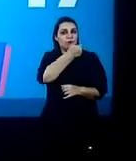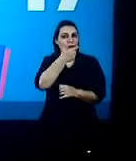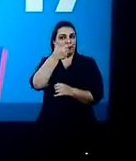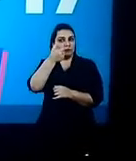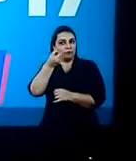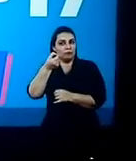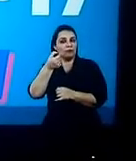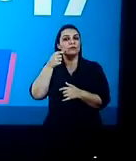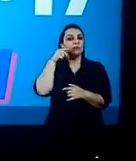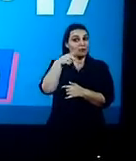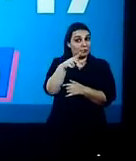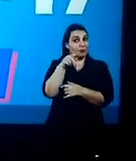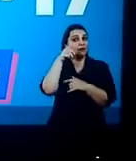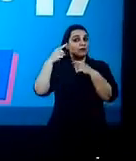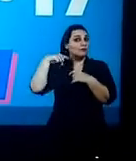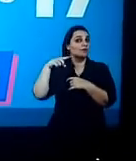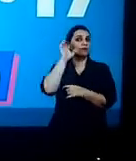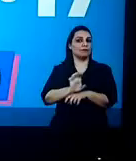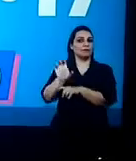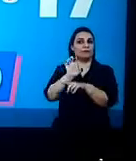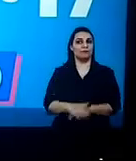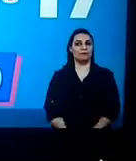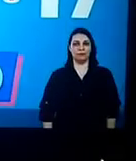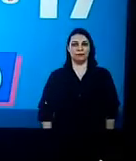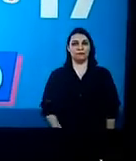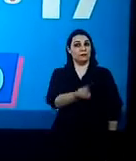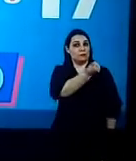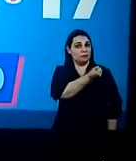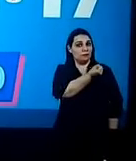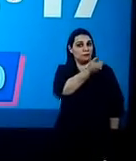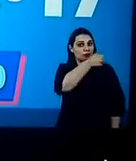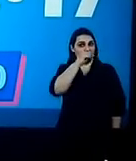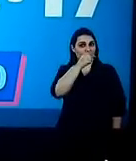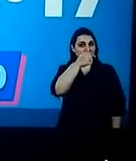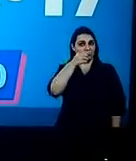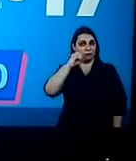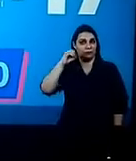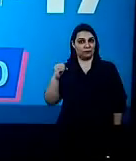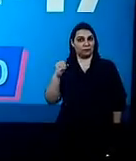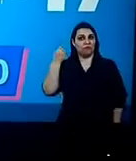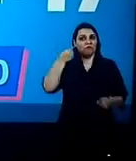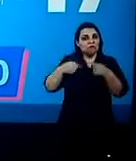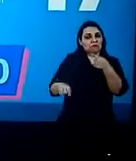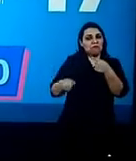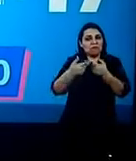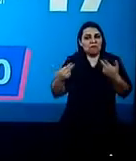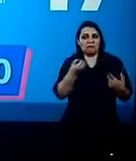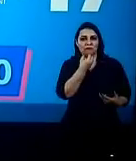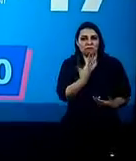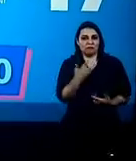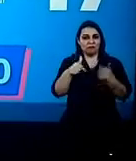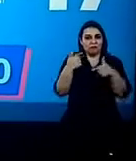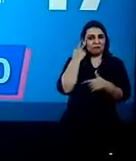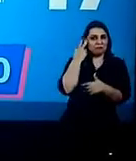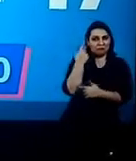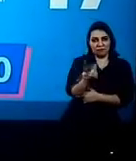Me siga nas redes sociais, Renan Sena, 22, 2020, o seu deputado estadual. Cadê o Tomás? 10.700. Contra todo o que